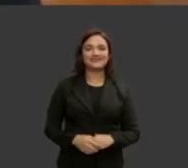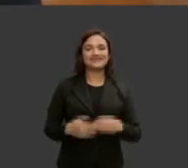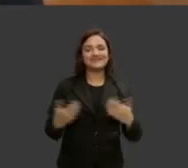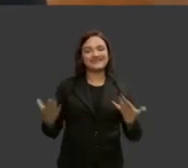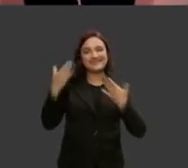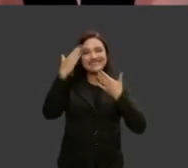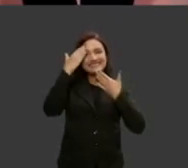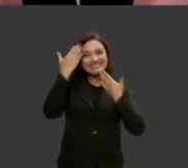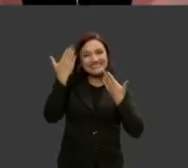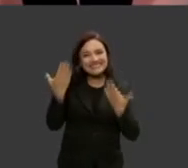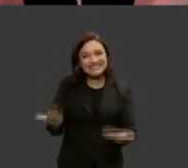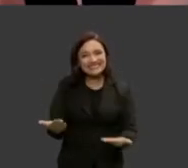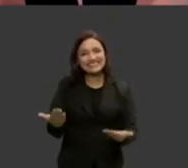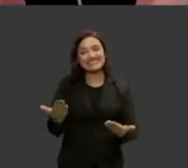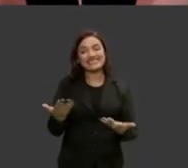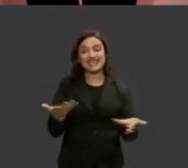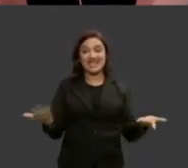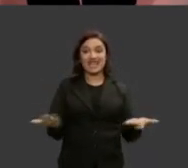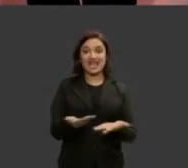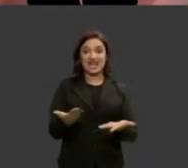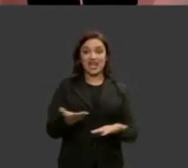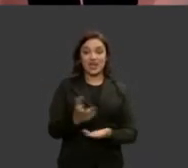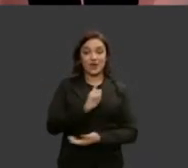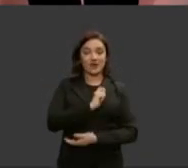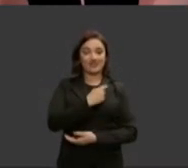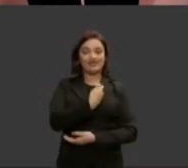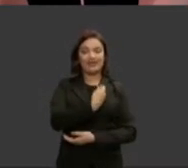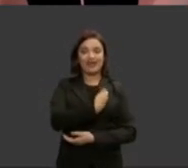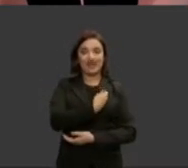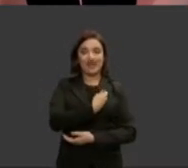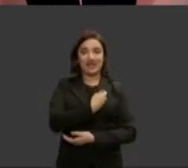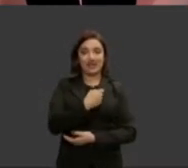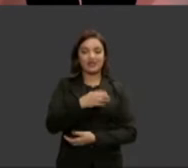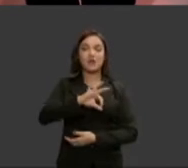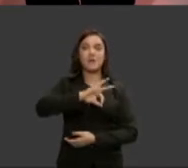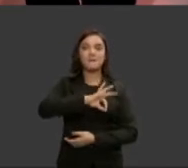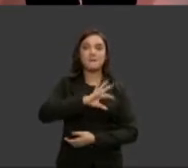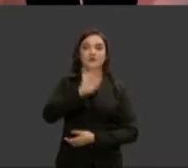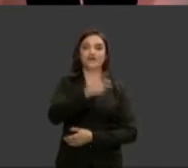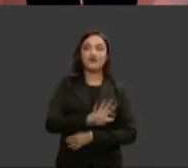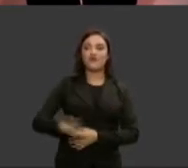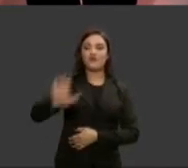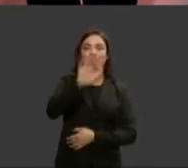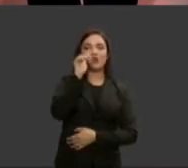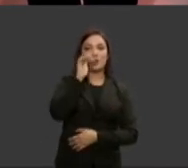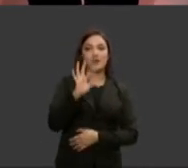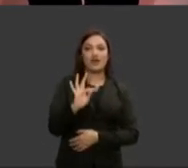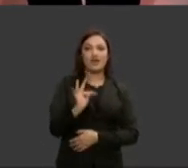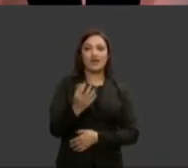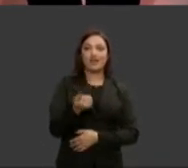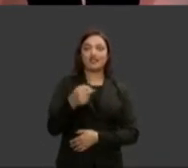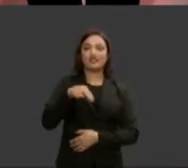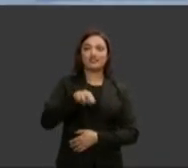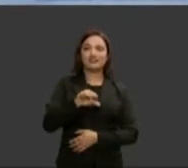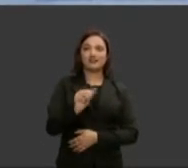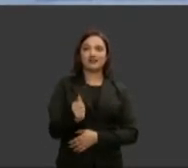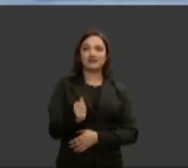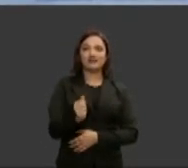Obrigada doutora vamos ouvir agora a delegada da Polícia Federal doutora Tânia Fogaça